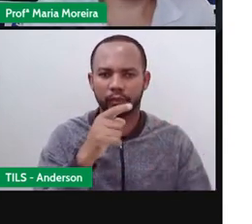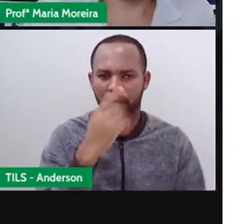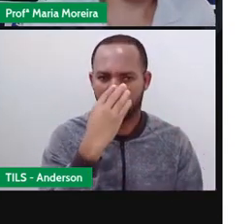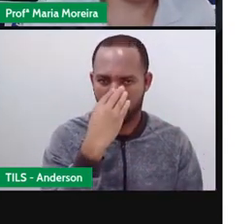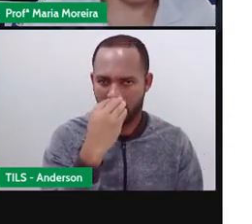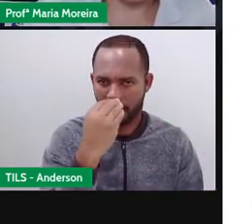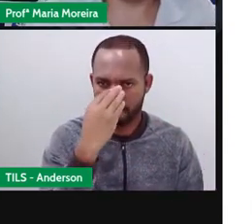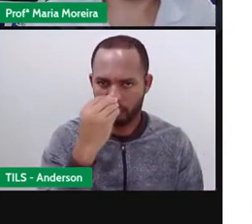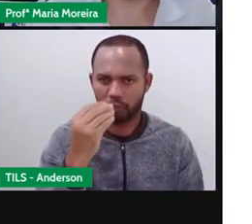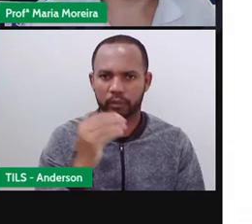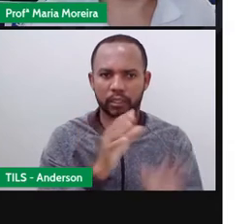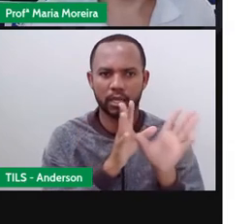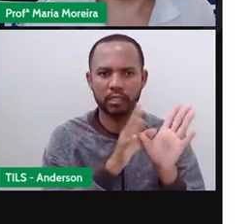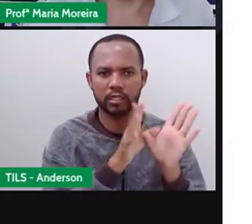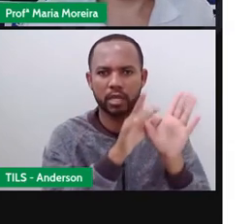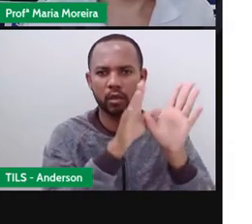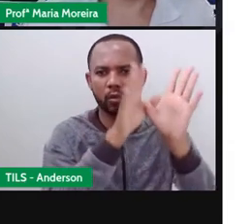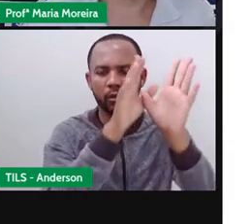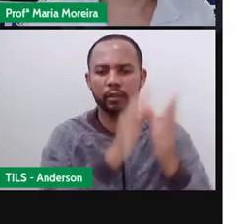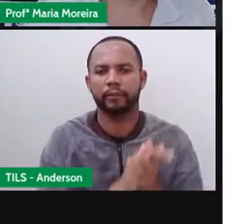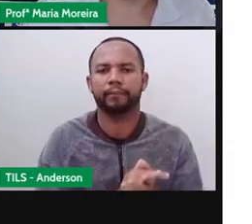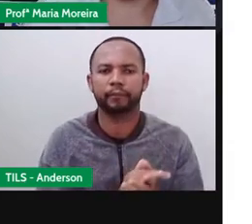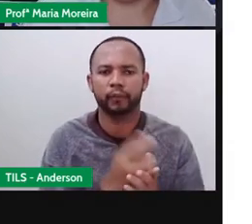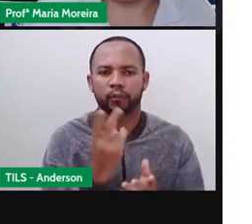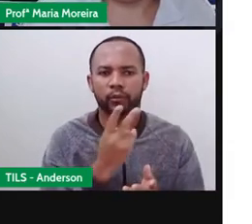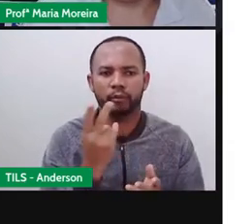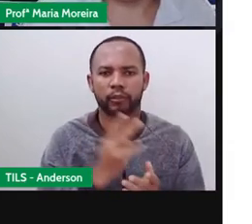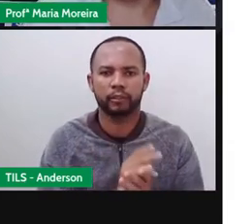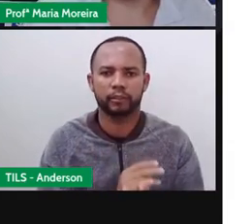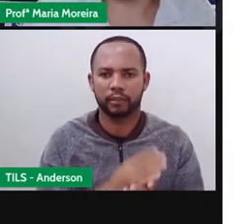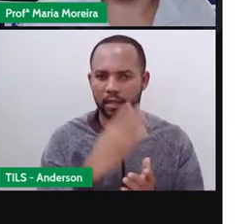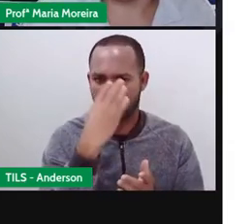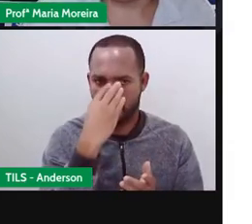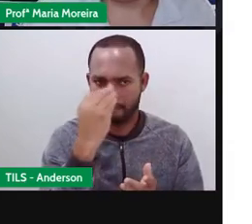A raposa convidou a cegonha para jantar.